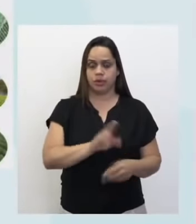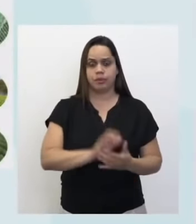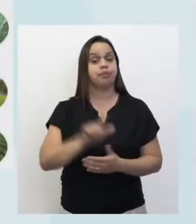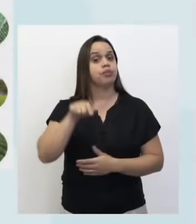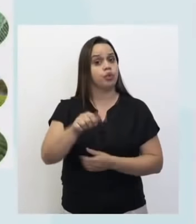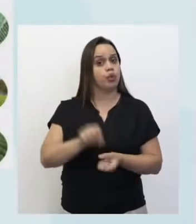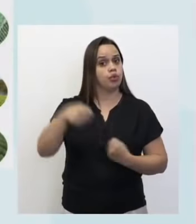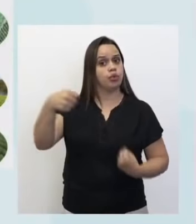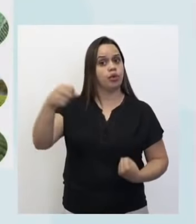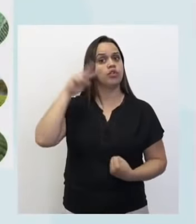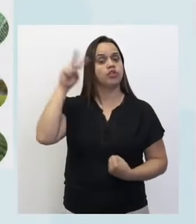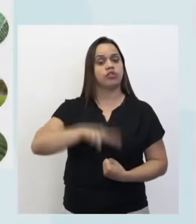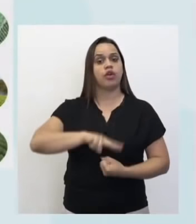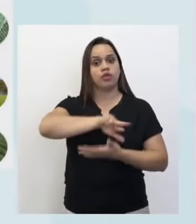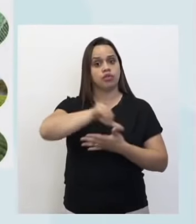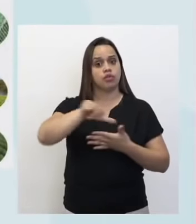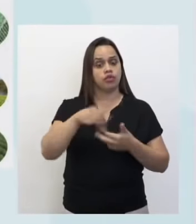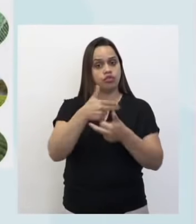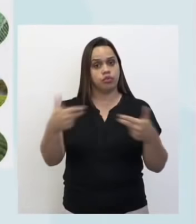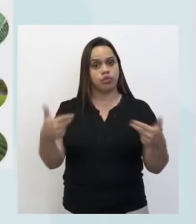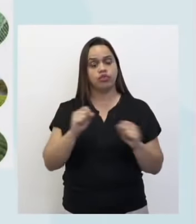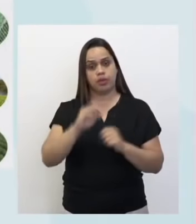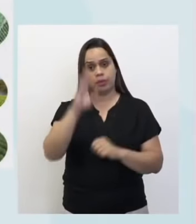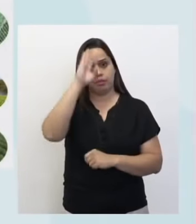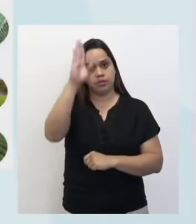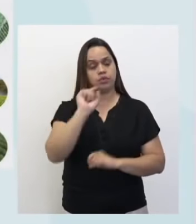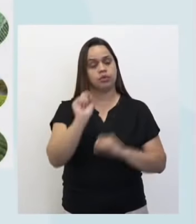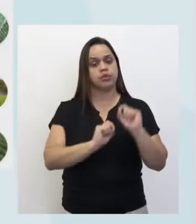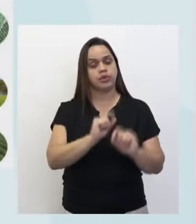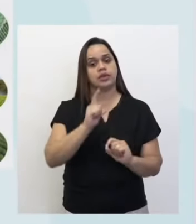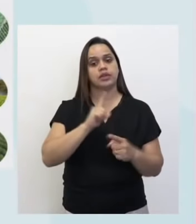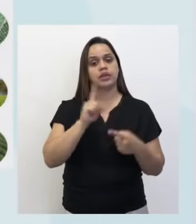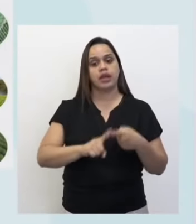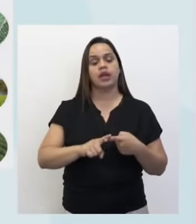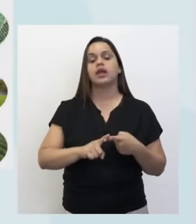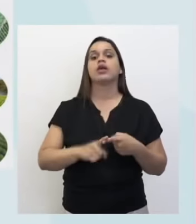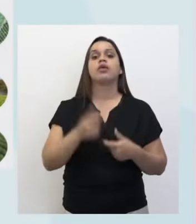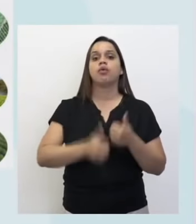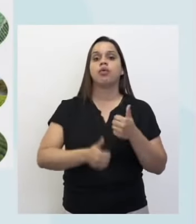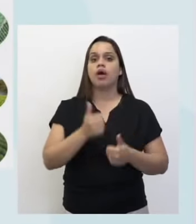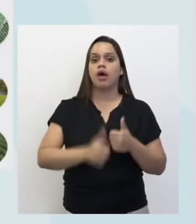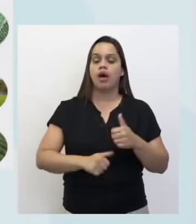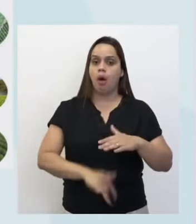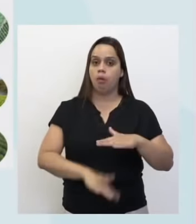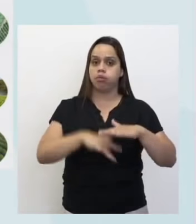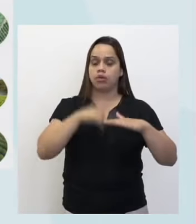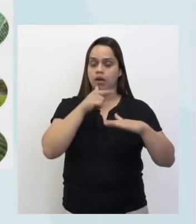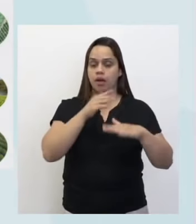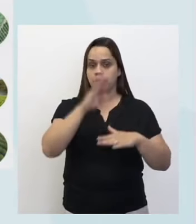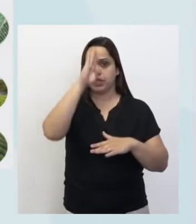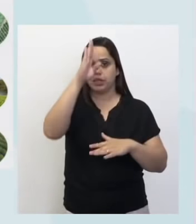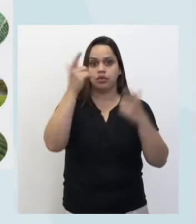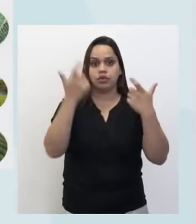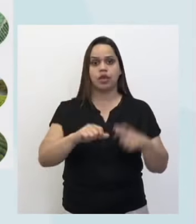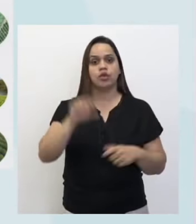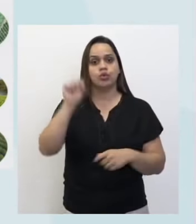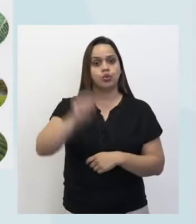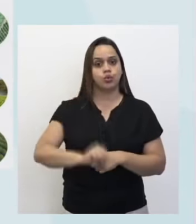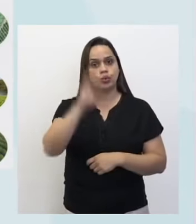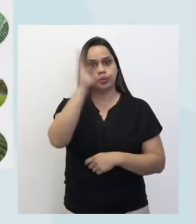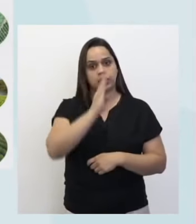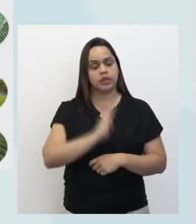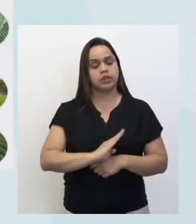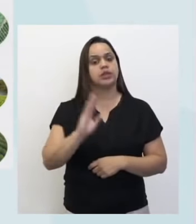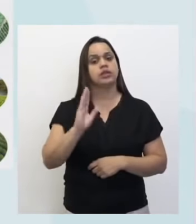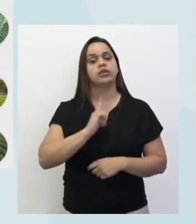a tipologia predominante. Então nós temos aí o arroz inundado, principalmente na região sul do Brasil. Nós